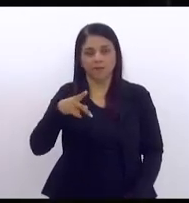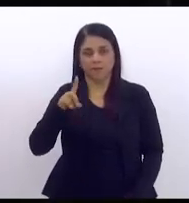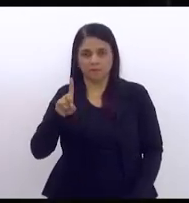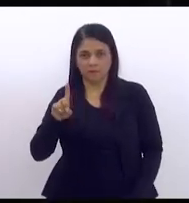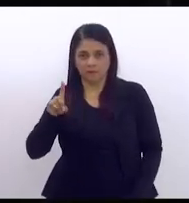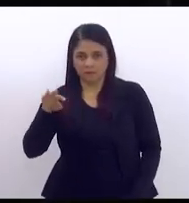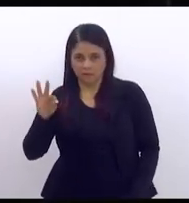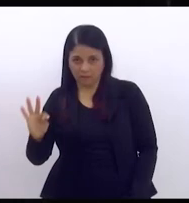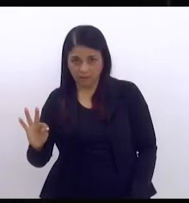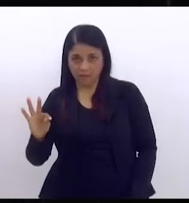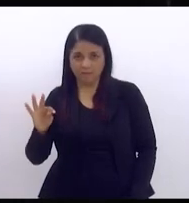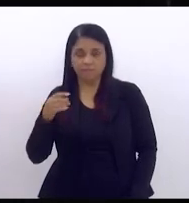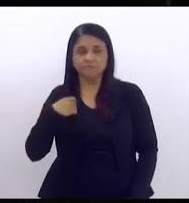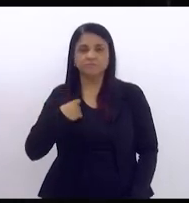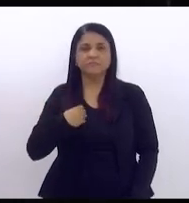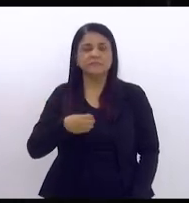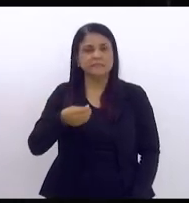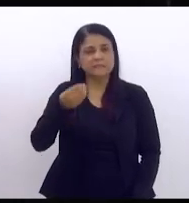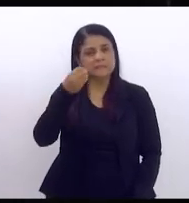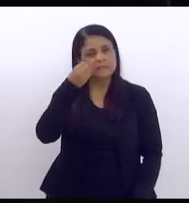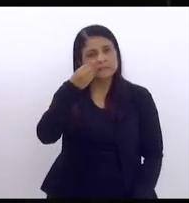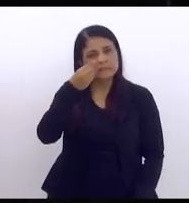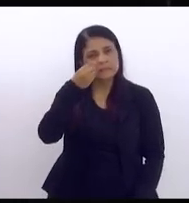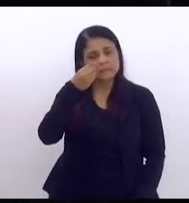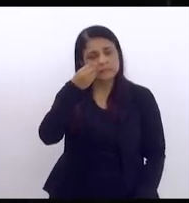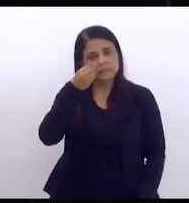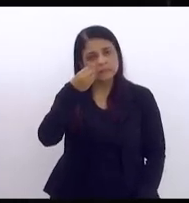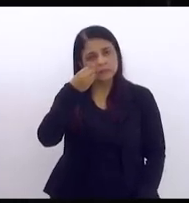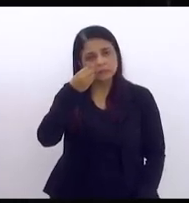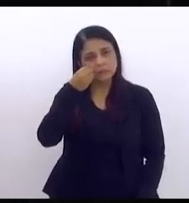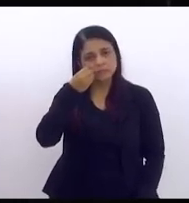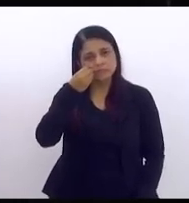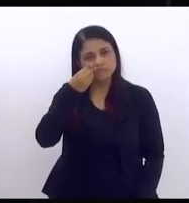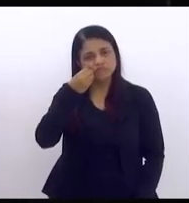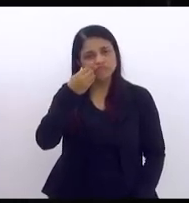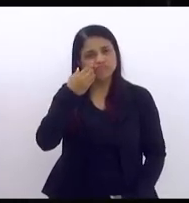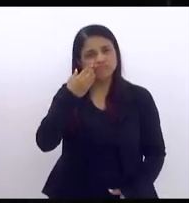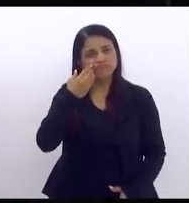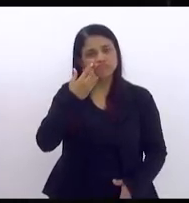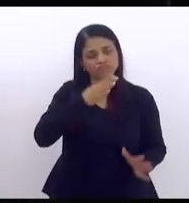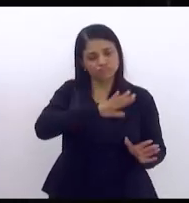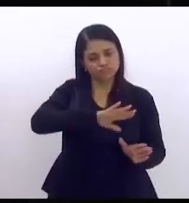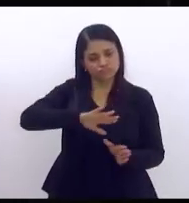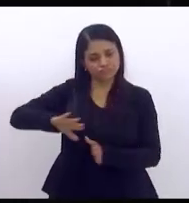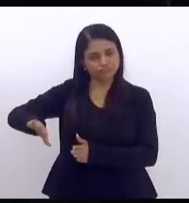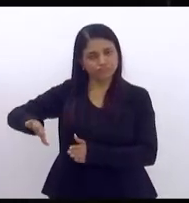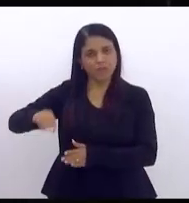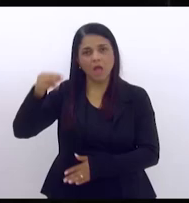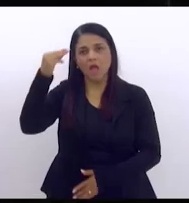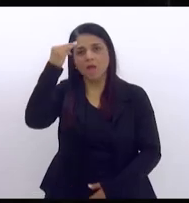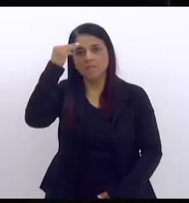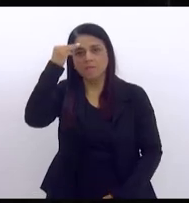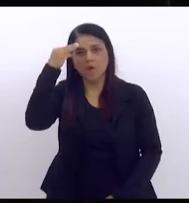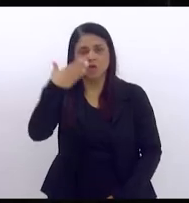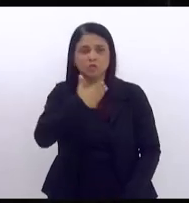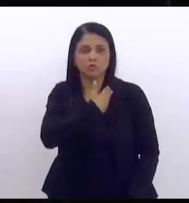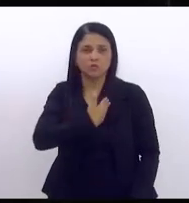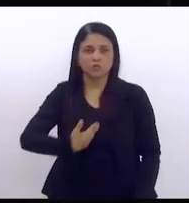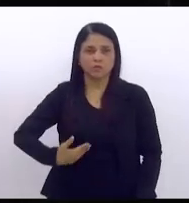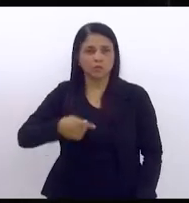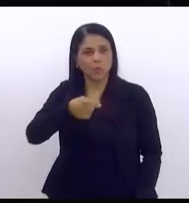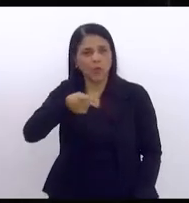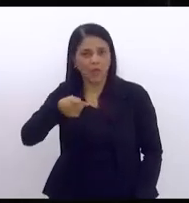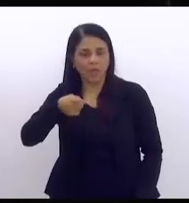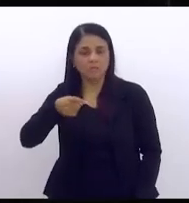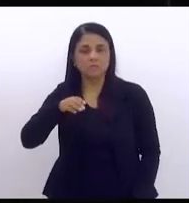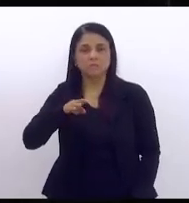tentando apagar a memória do então ex-governador Leonel